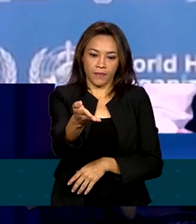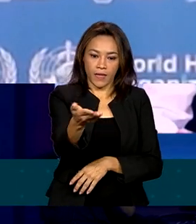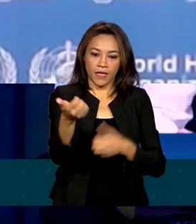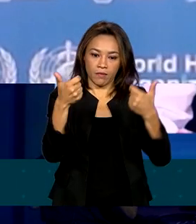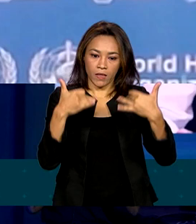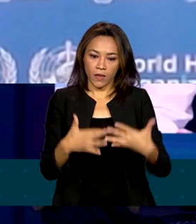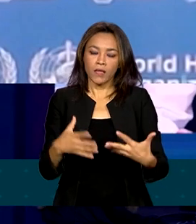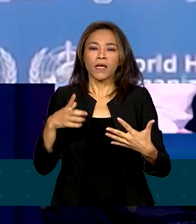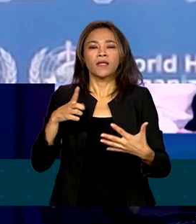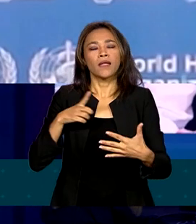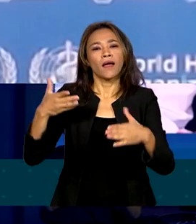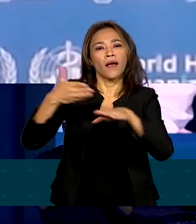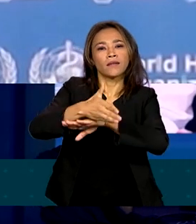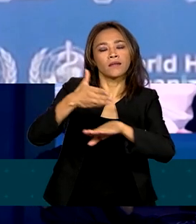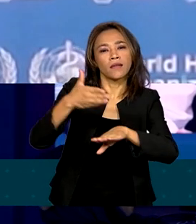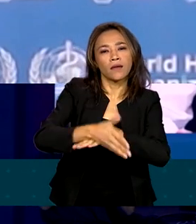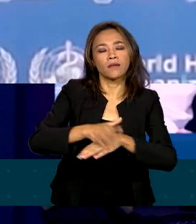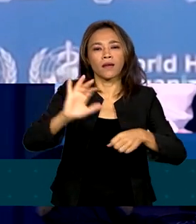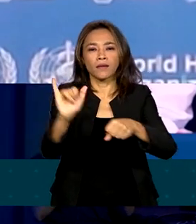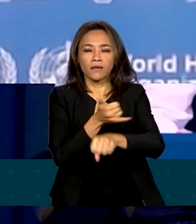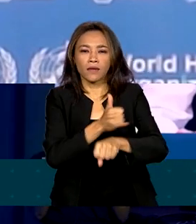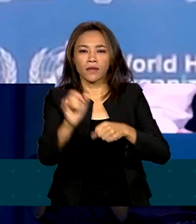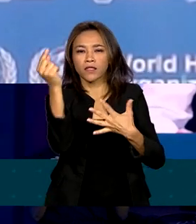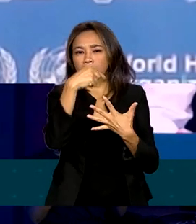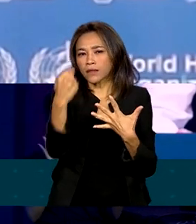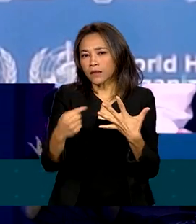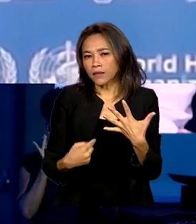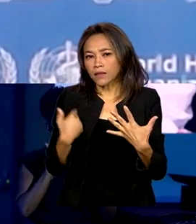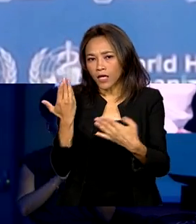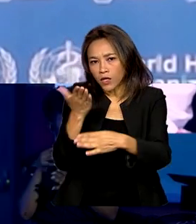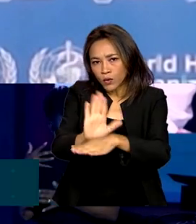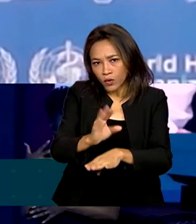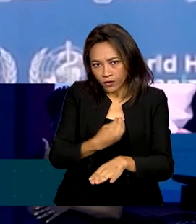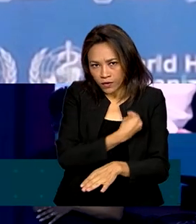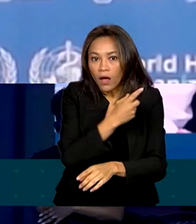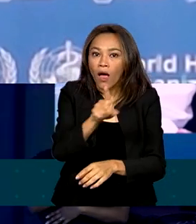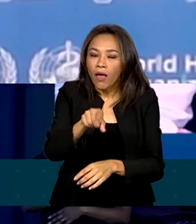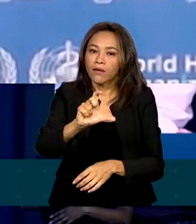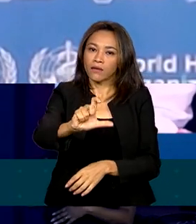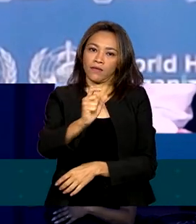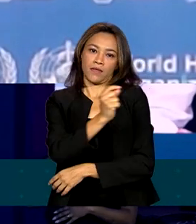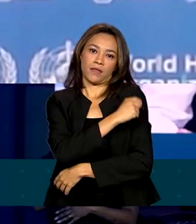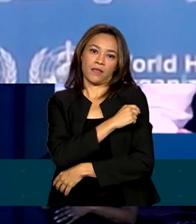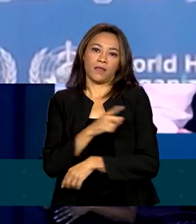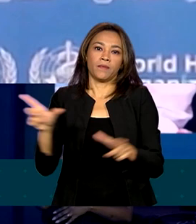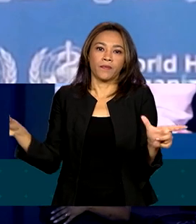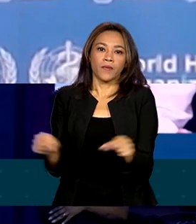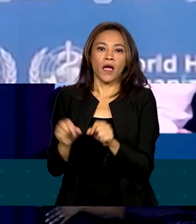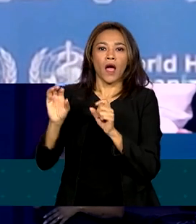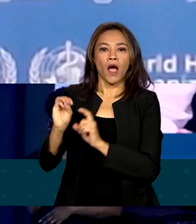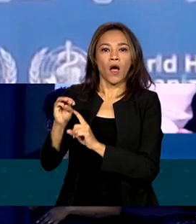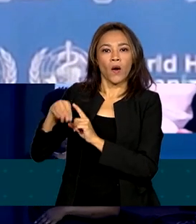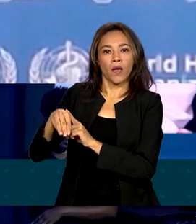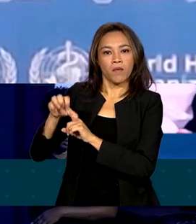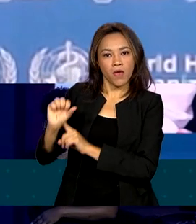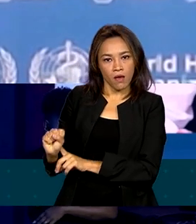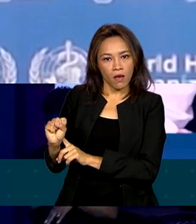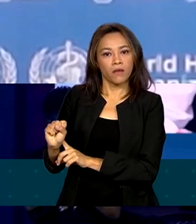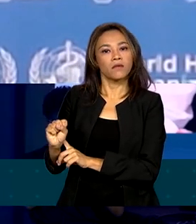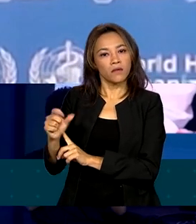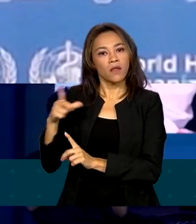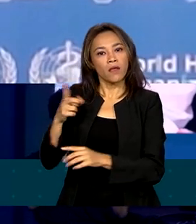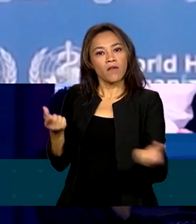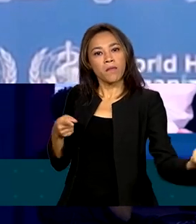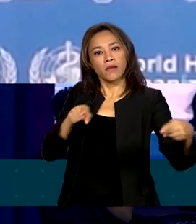a medidas que salvam vidas, estão as vacinas. A OMS e parceiros estabeleceram um